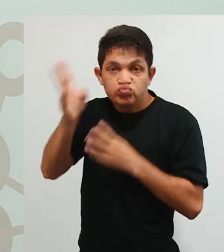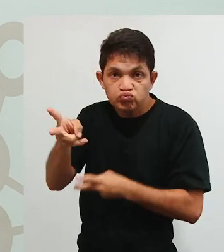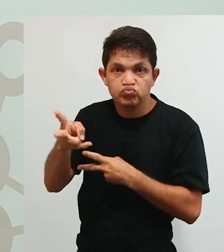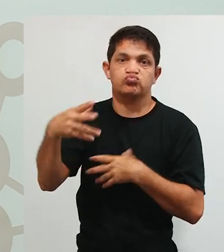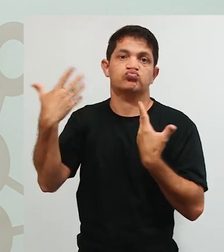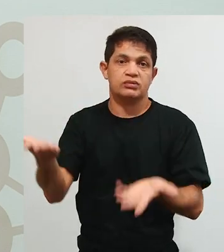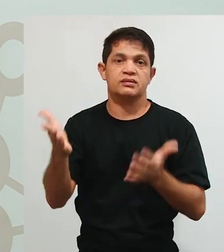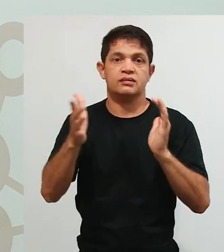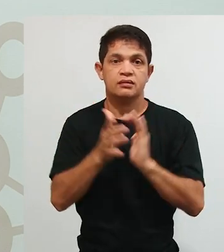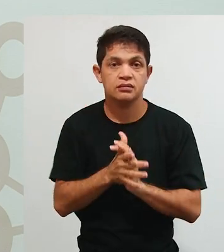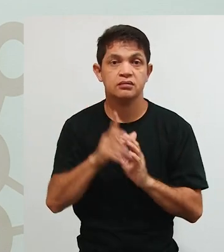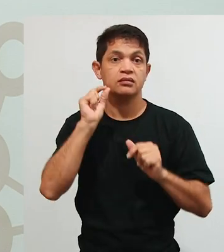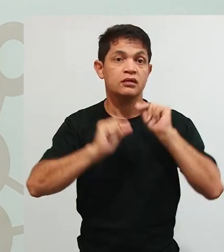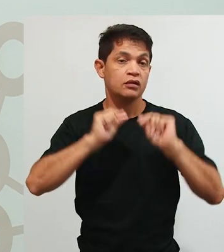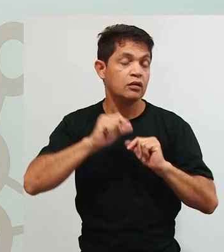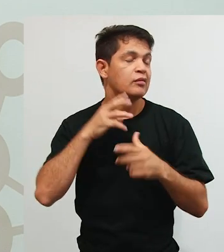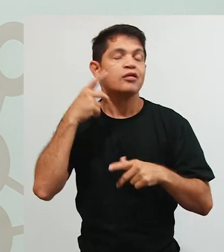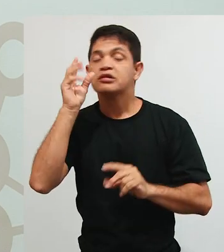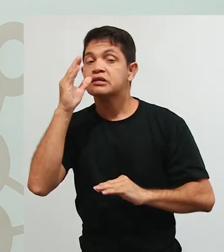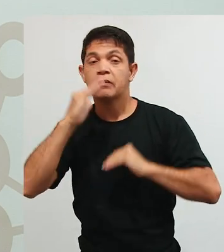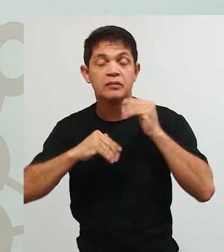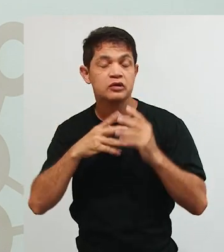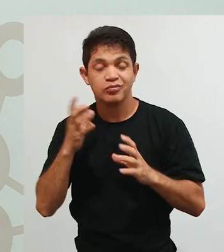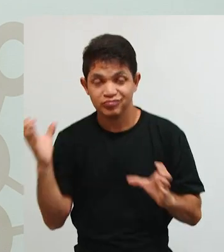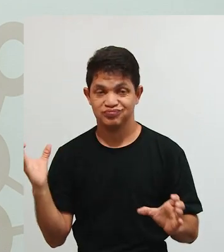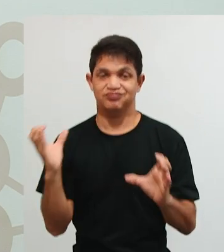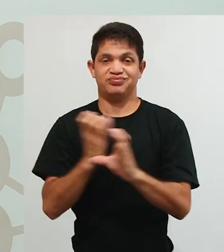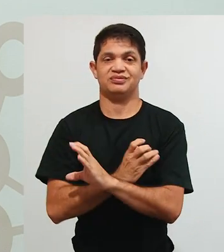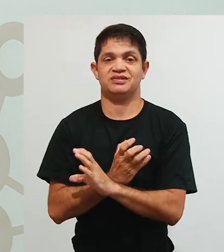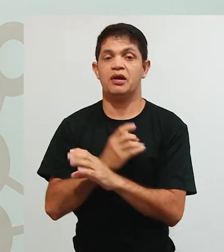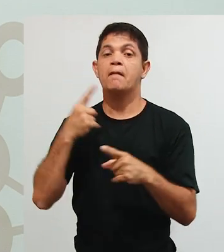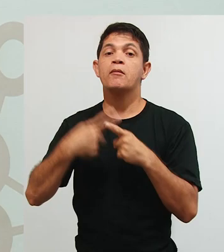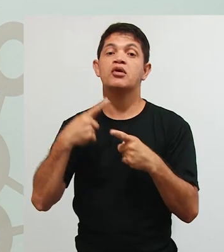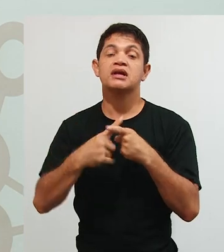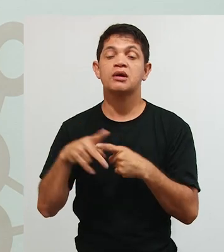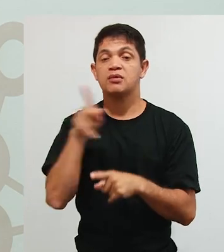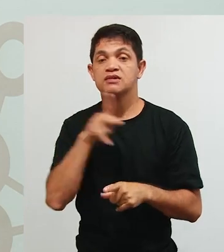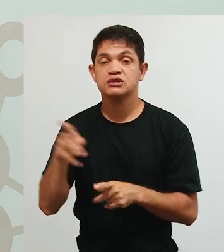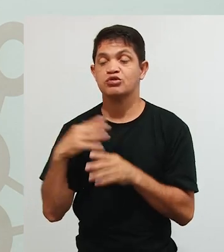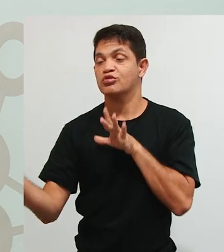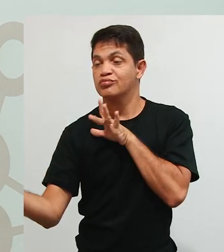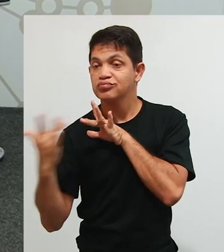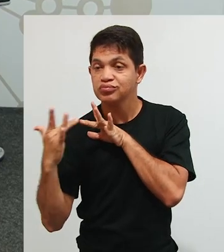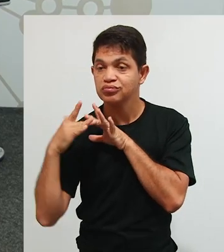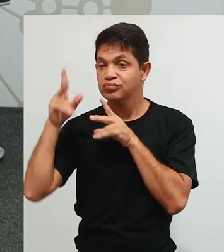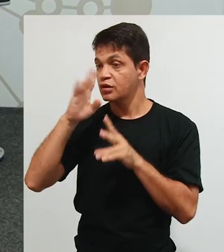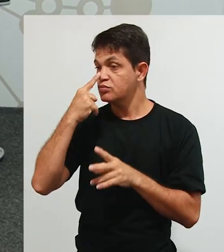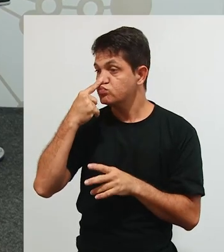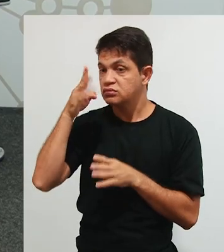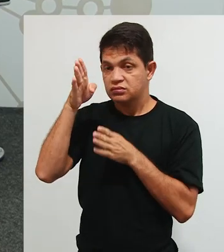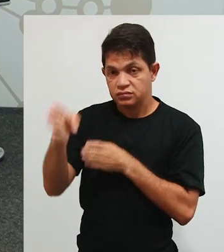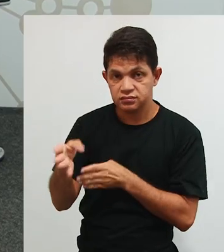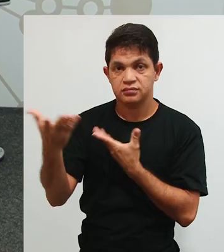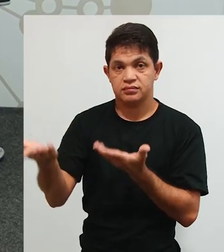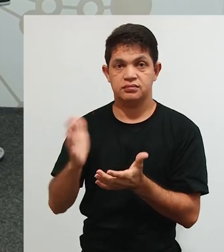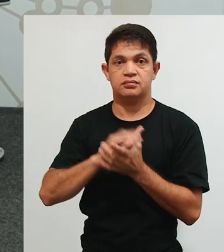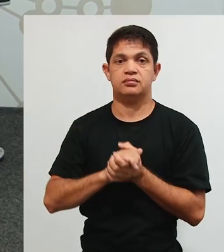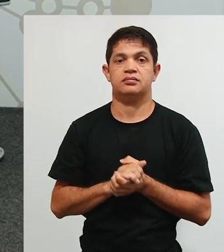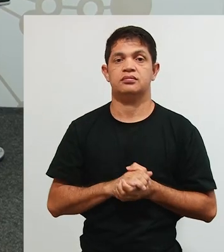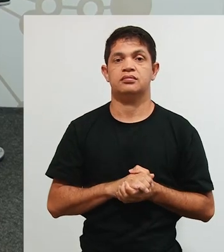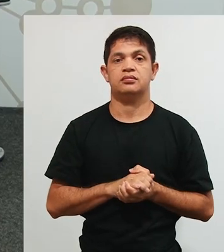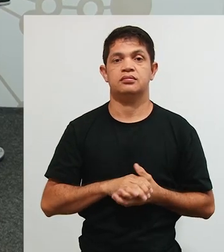Então, são questões mais complexas. A gente vai estudar um pouco sobre isso na nossa próxima aula, não professora? Correto.